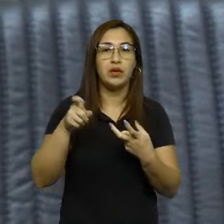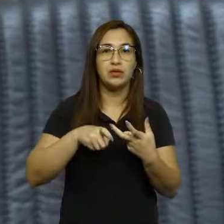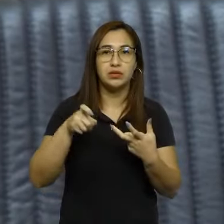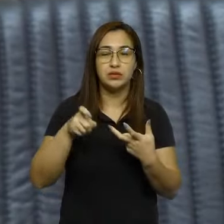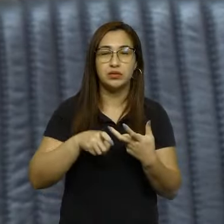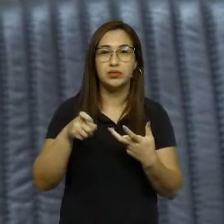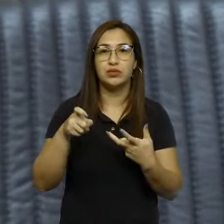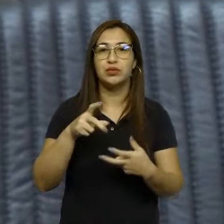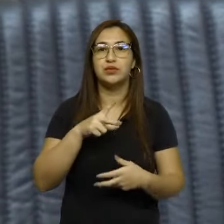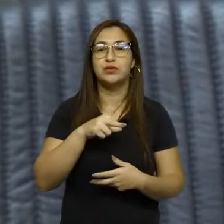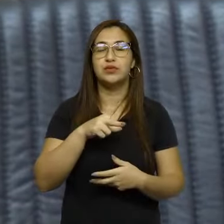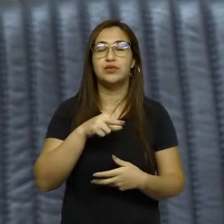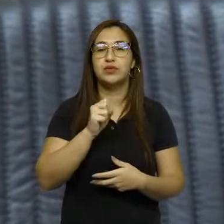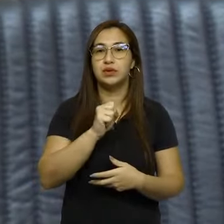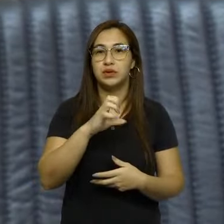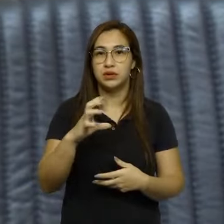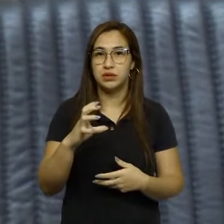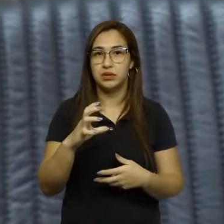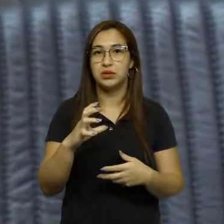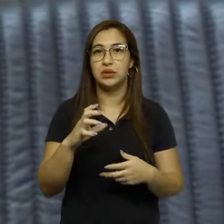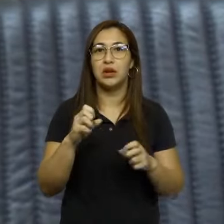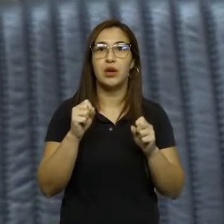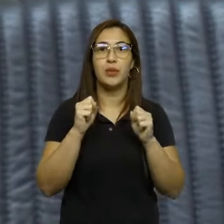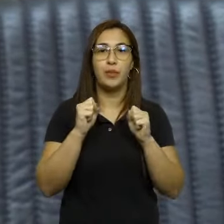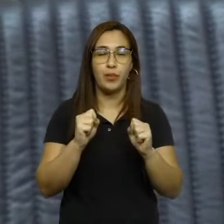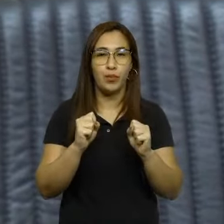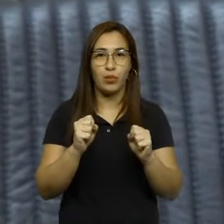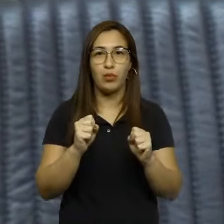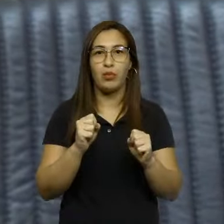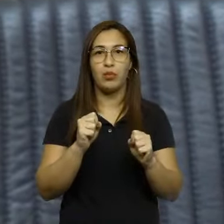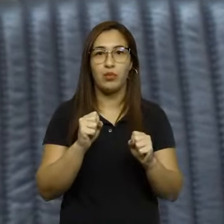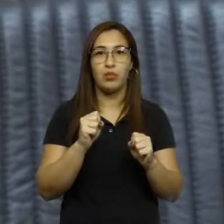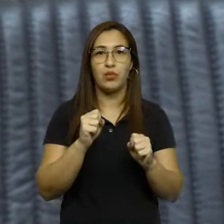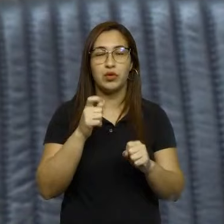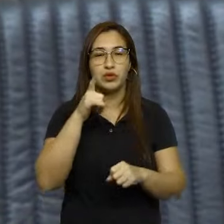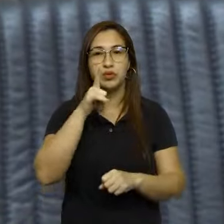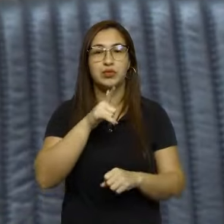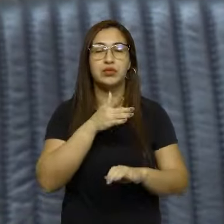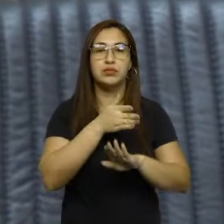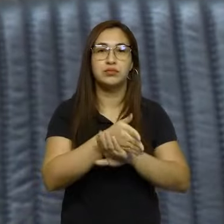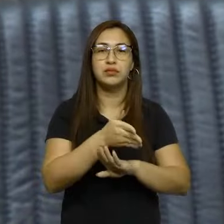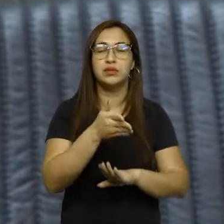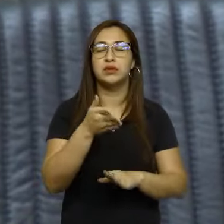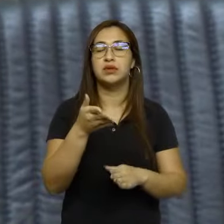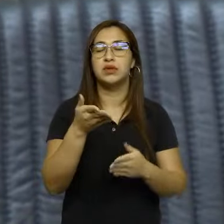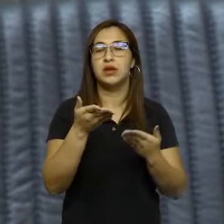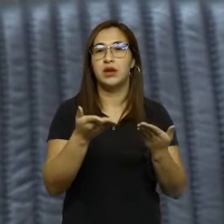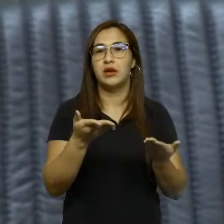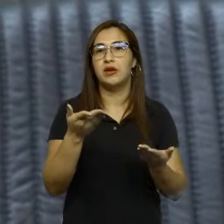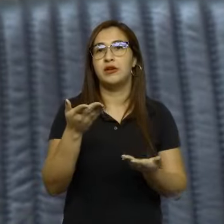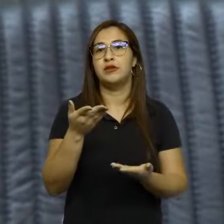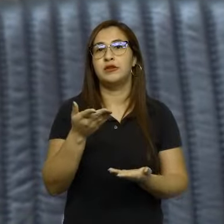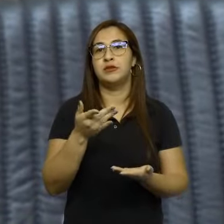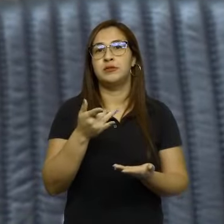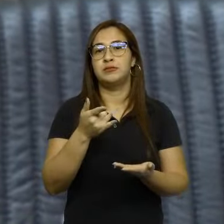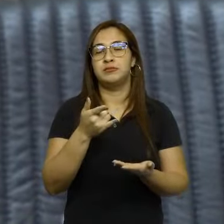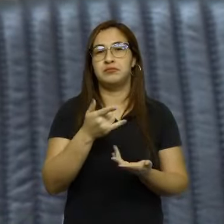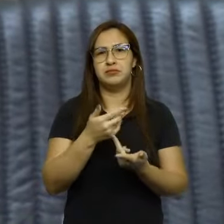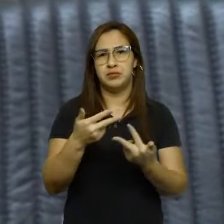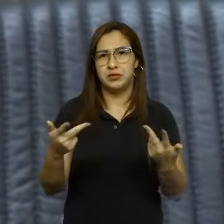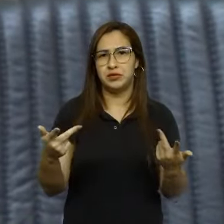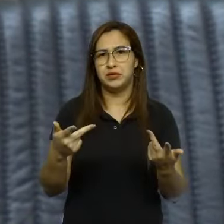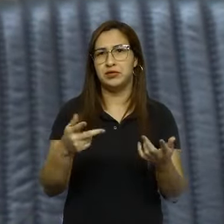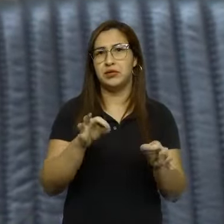garanta o acesso à informação das notas fiscais eletrônicas emitidas contra órgãos, fundos e